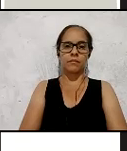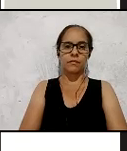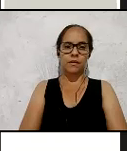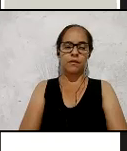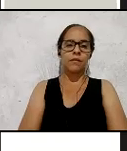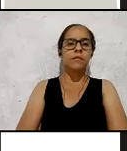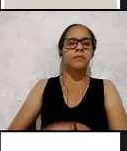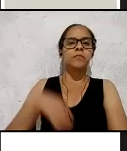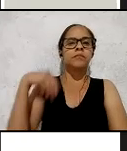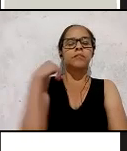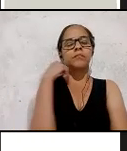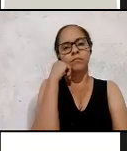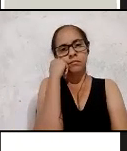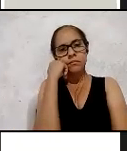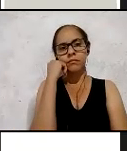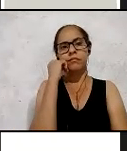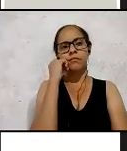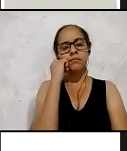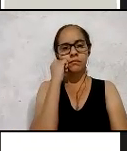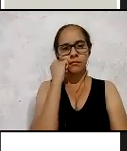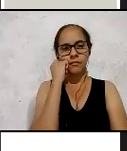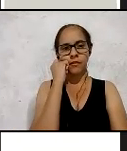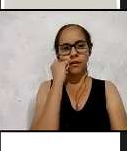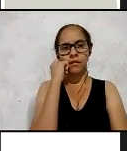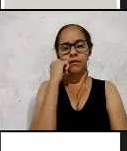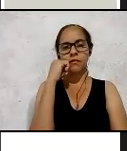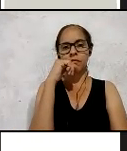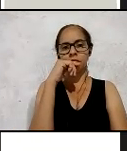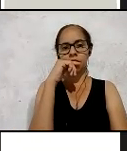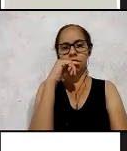ao vivo e a cores. E ela preparou o slide.